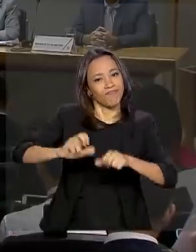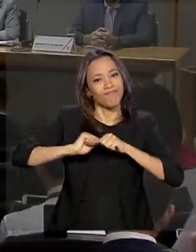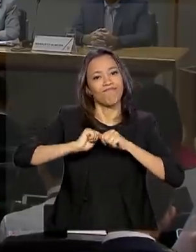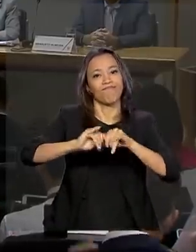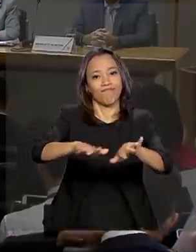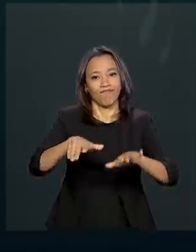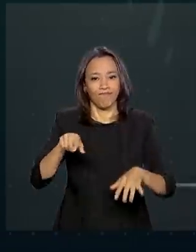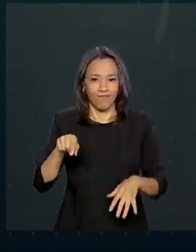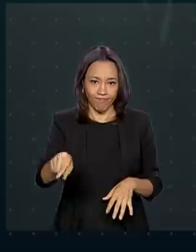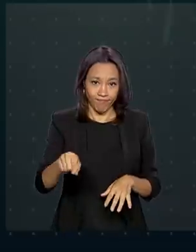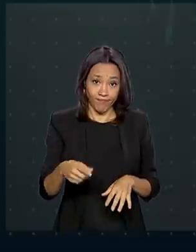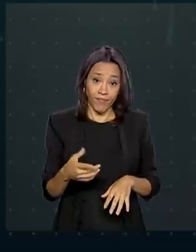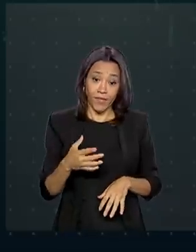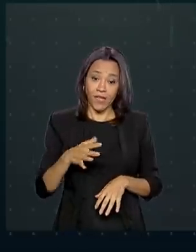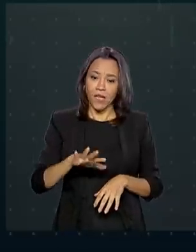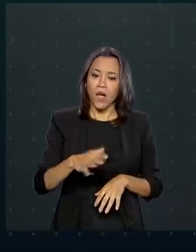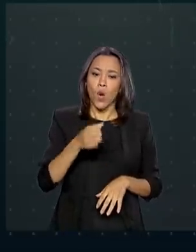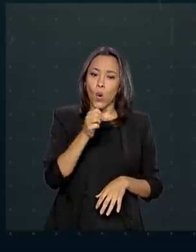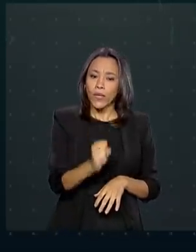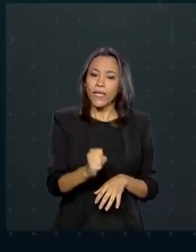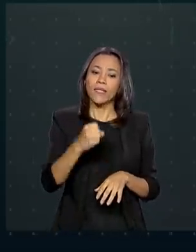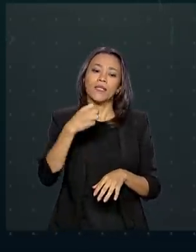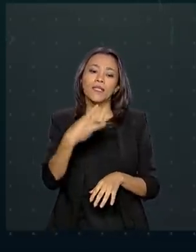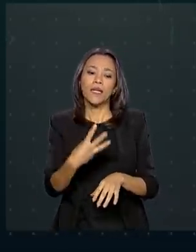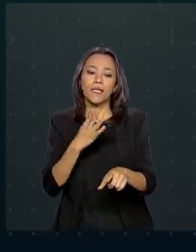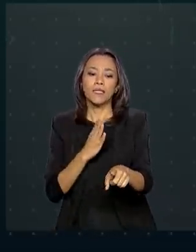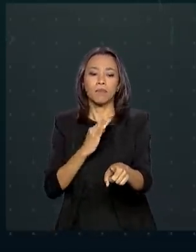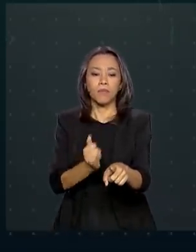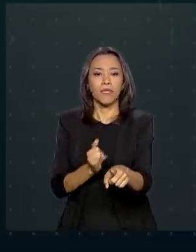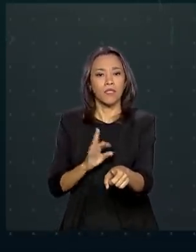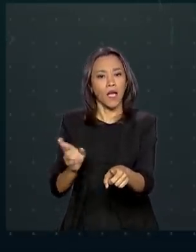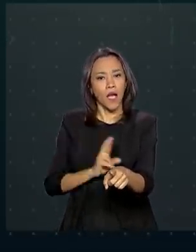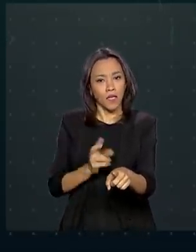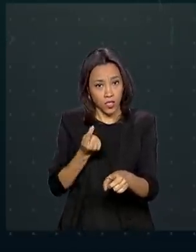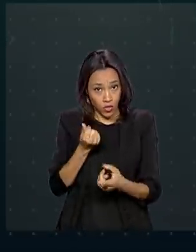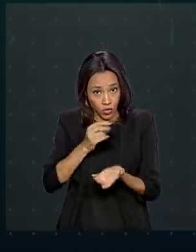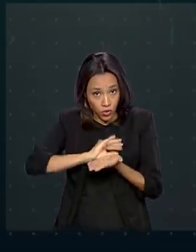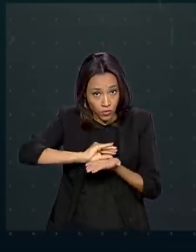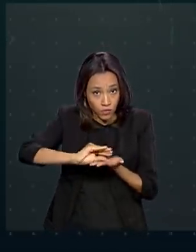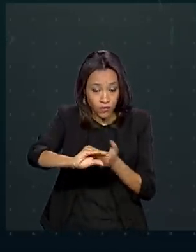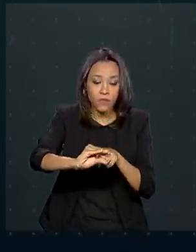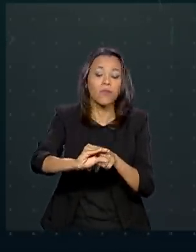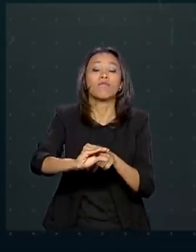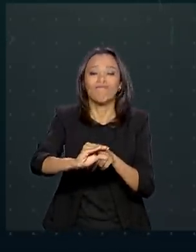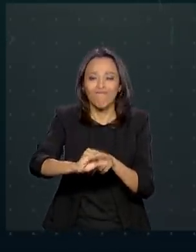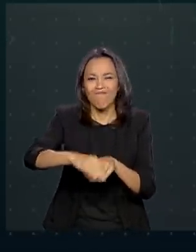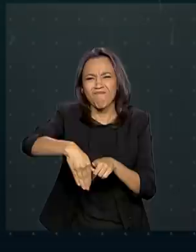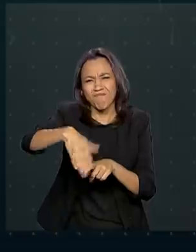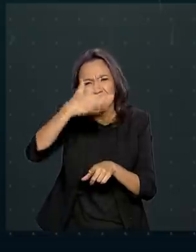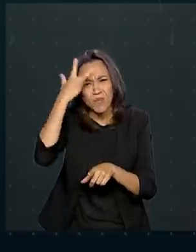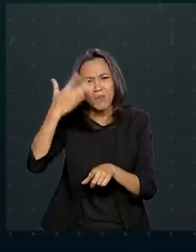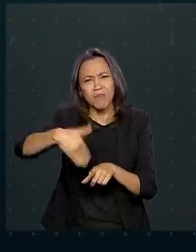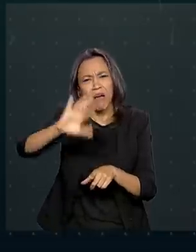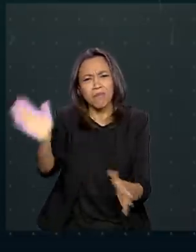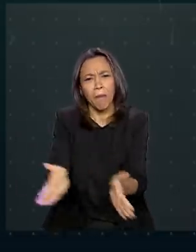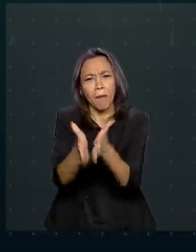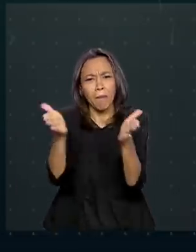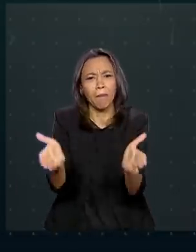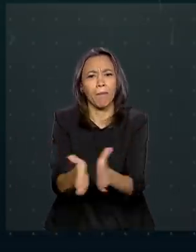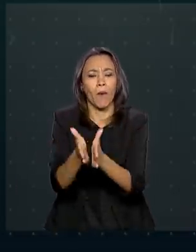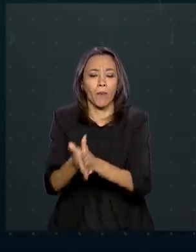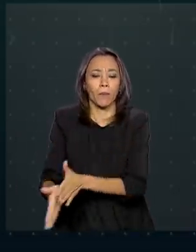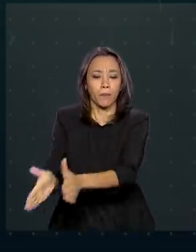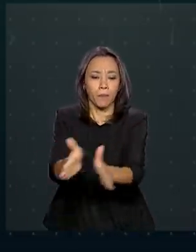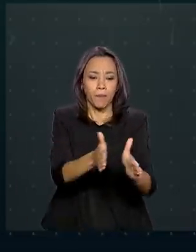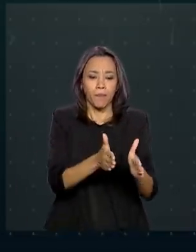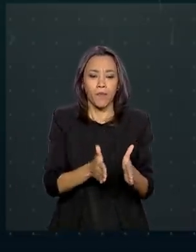-19. Cerca de 83 bilhões de reais vão ser destinados à população mais vulnerável. Mais de um